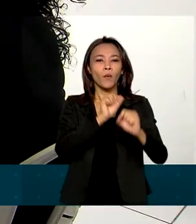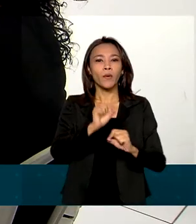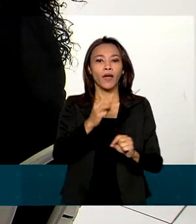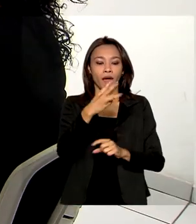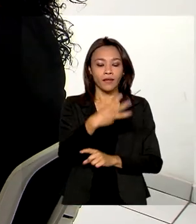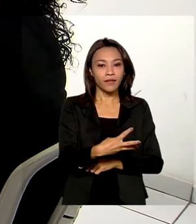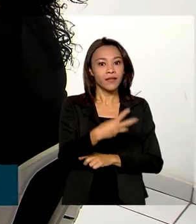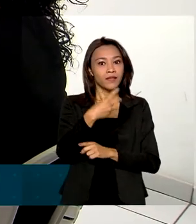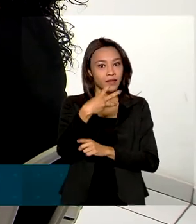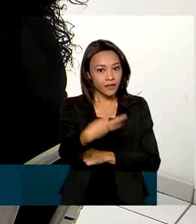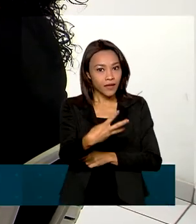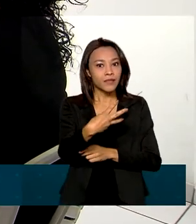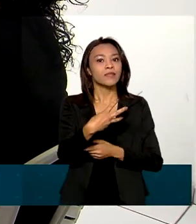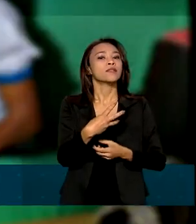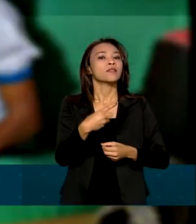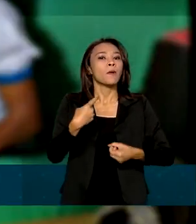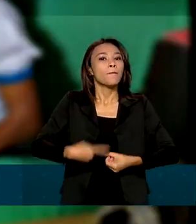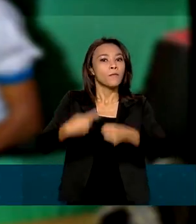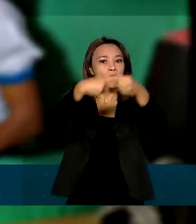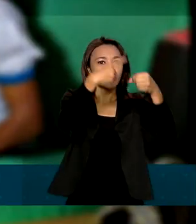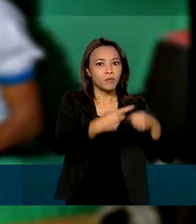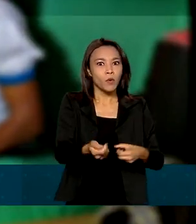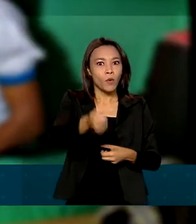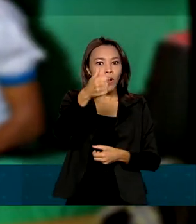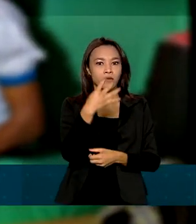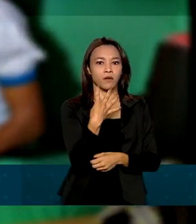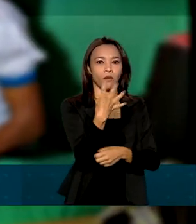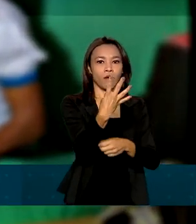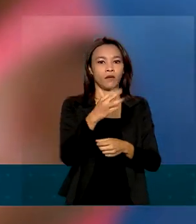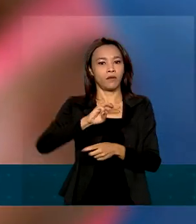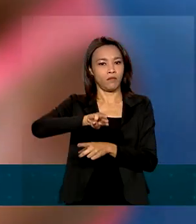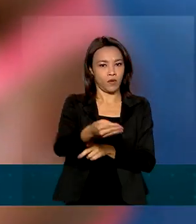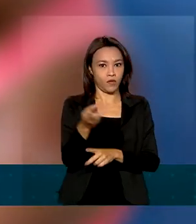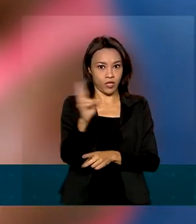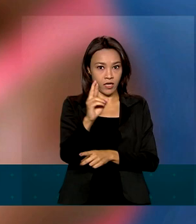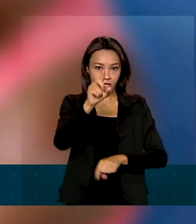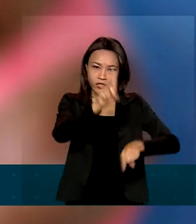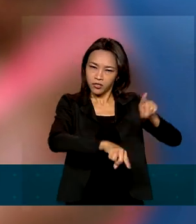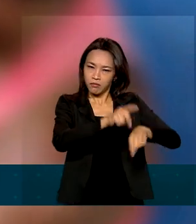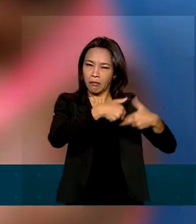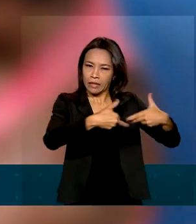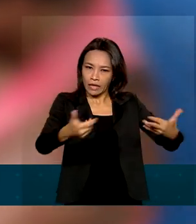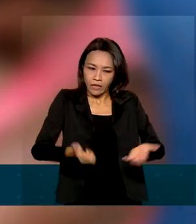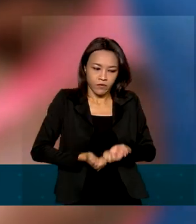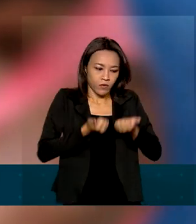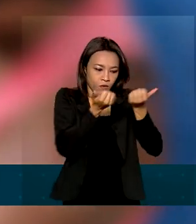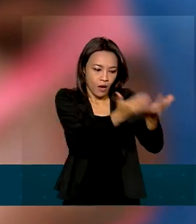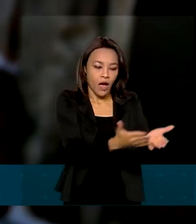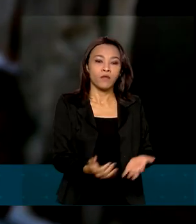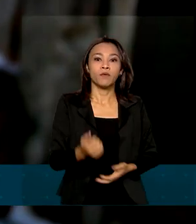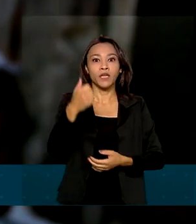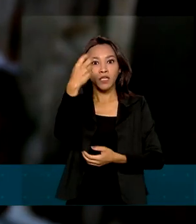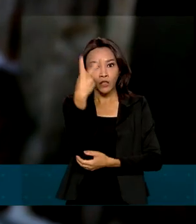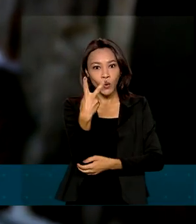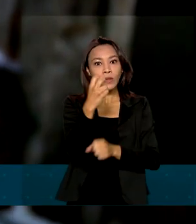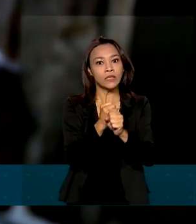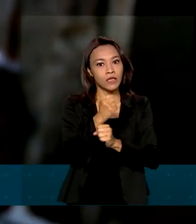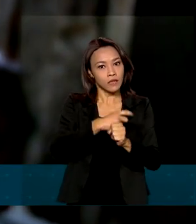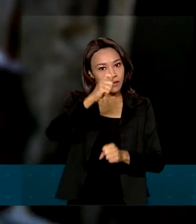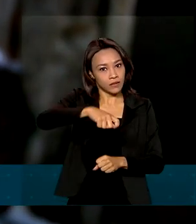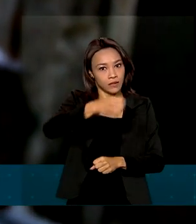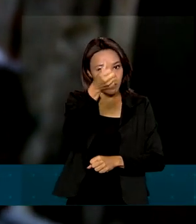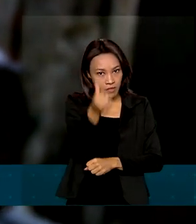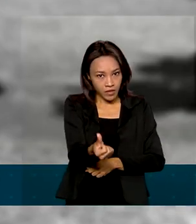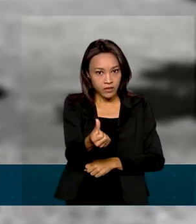33 municípios quase 4 milhões de reais em equipamentos e em dois anos e meio de governo